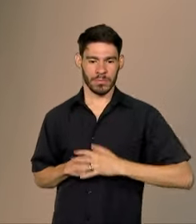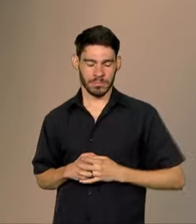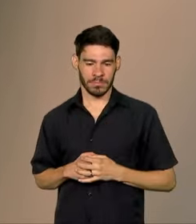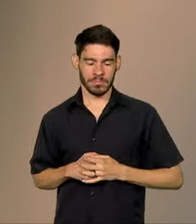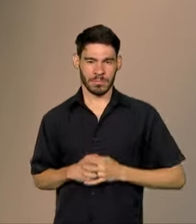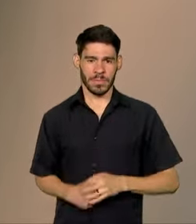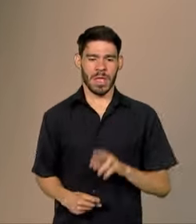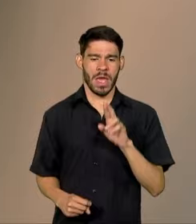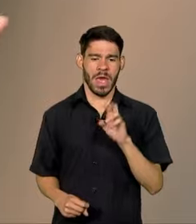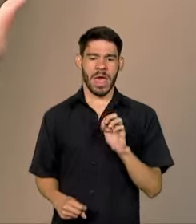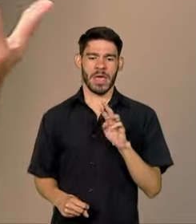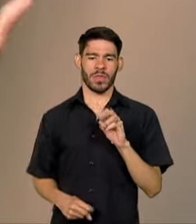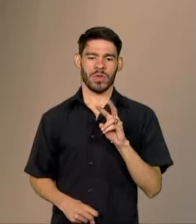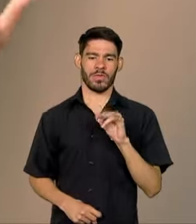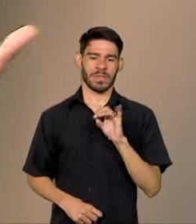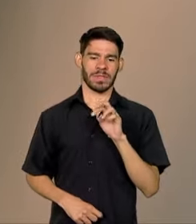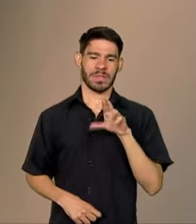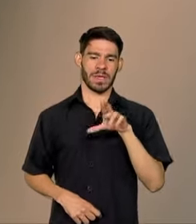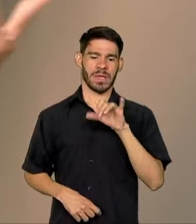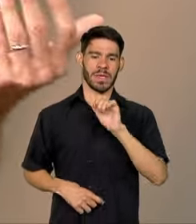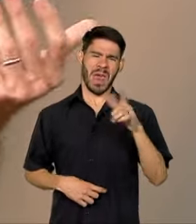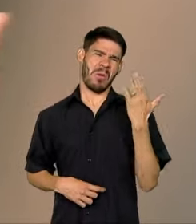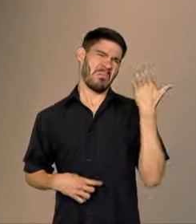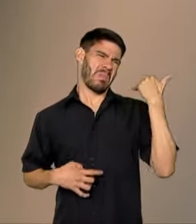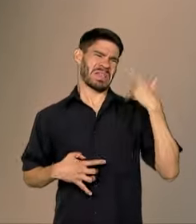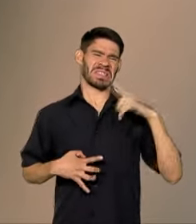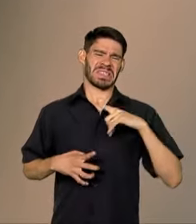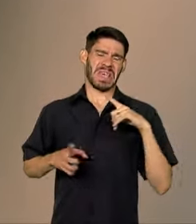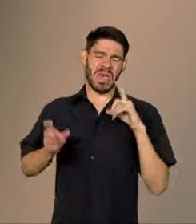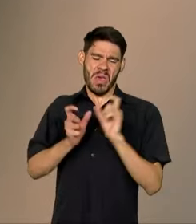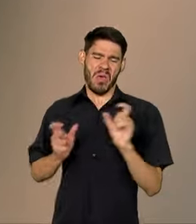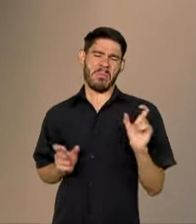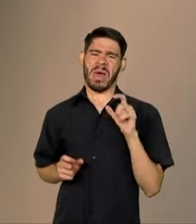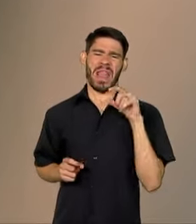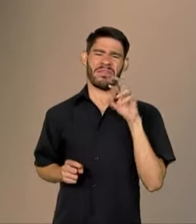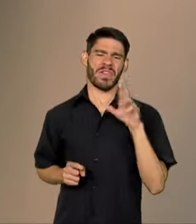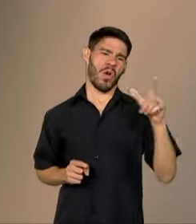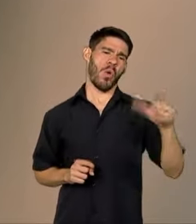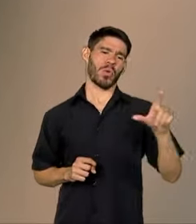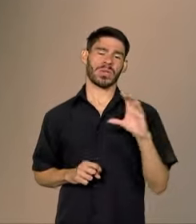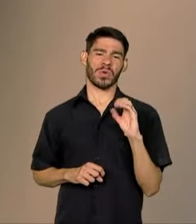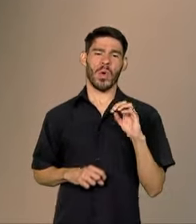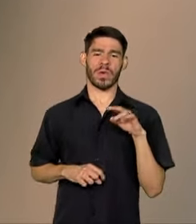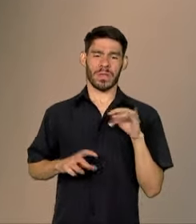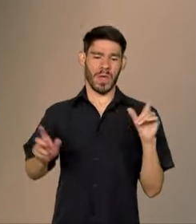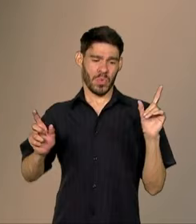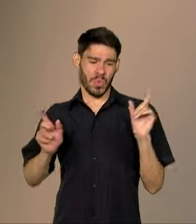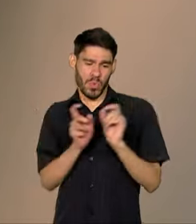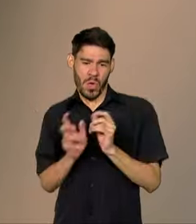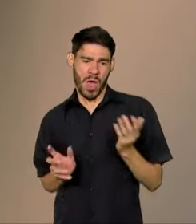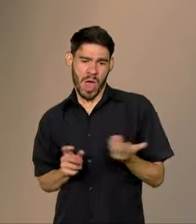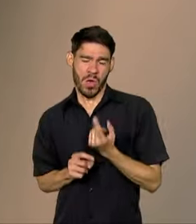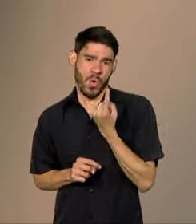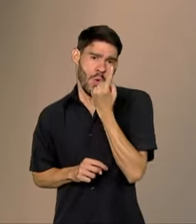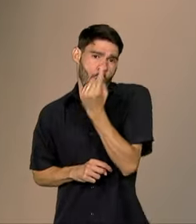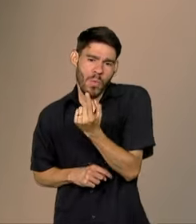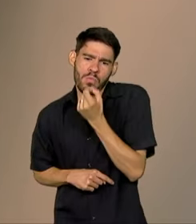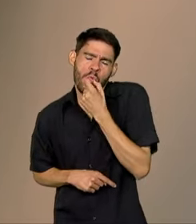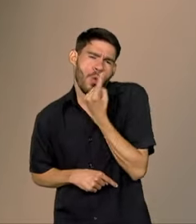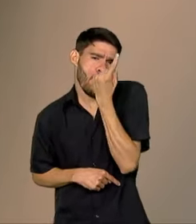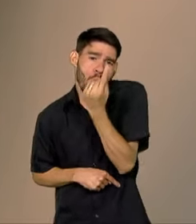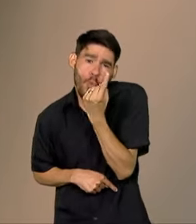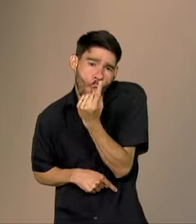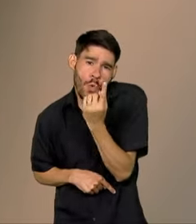famoso antirreto viral, antigamente usava-se o termo coquetel, hoje, na verdade, resume-se às vezes até a um comprimido.